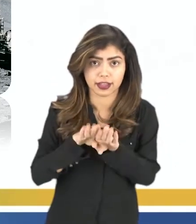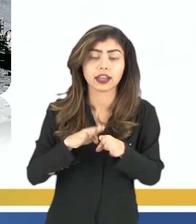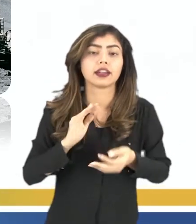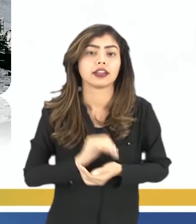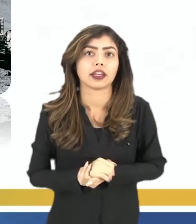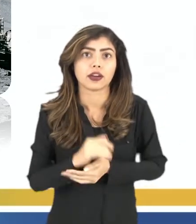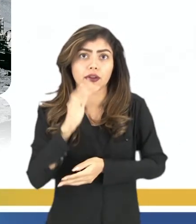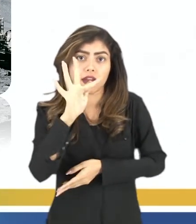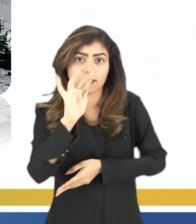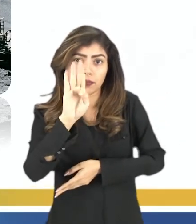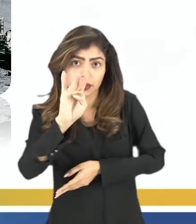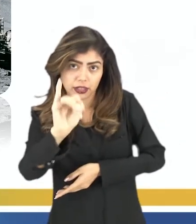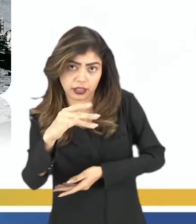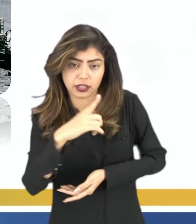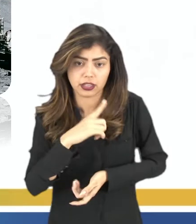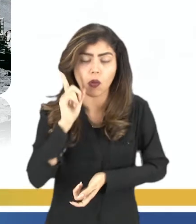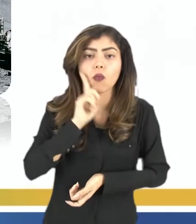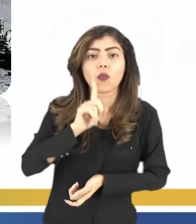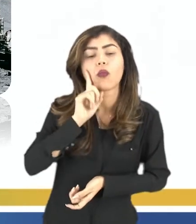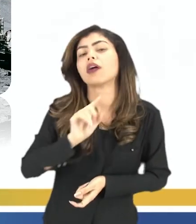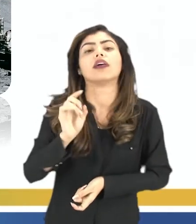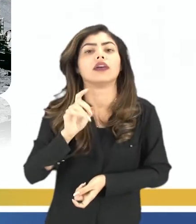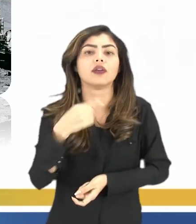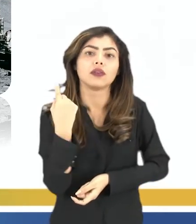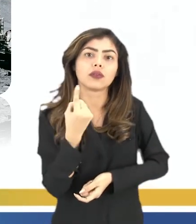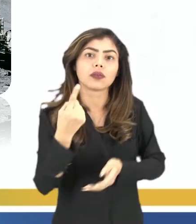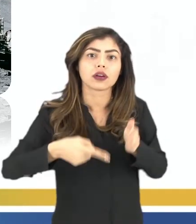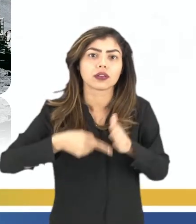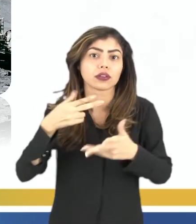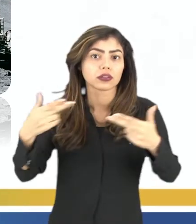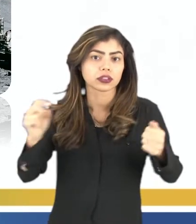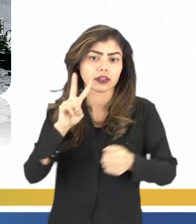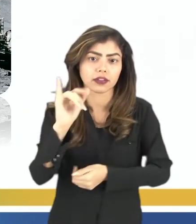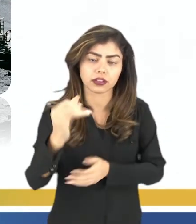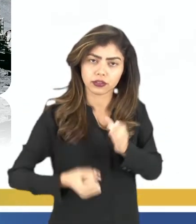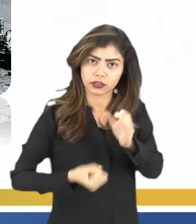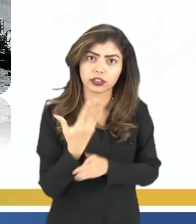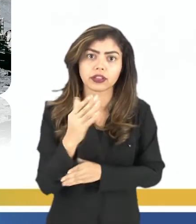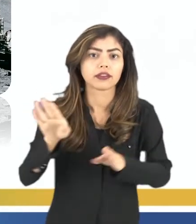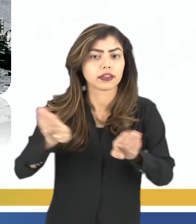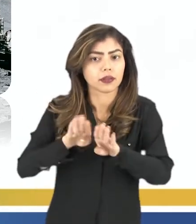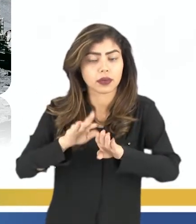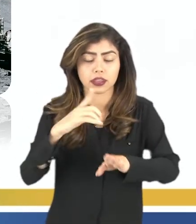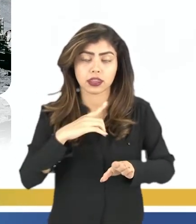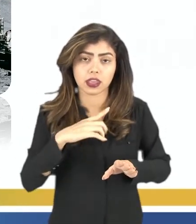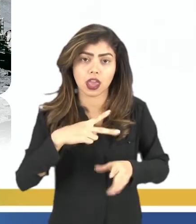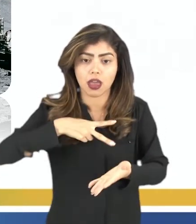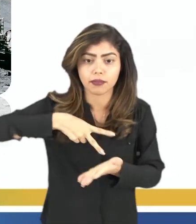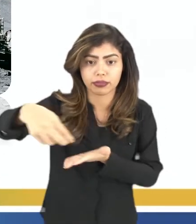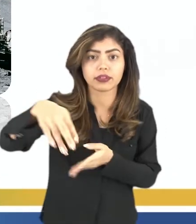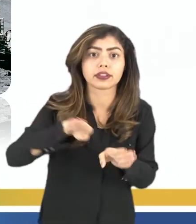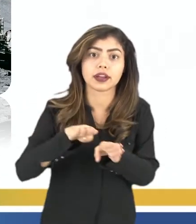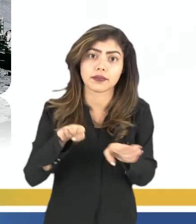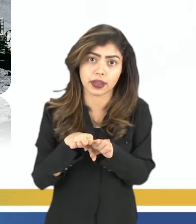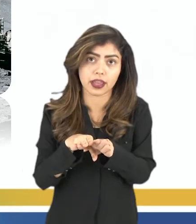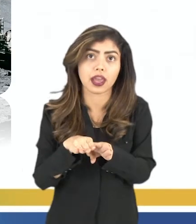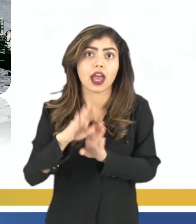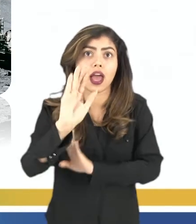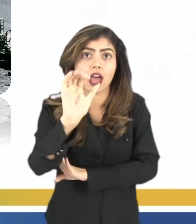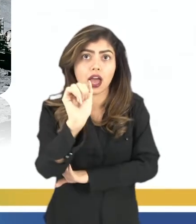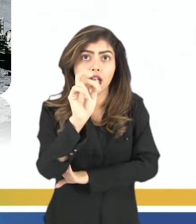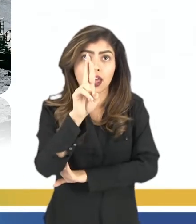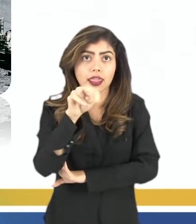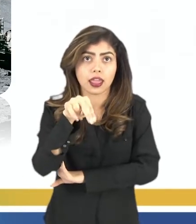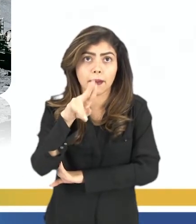O FBI, nos Estados Unidos. Então, assim, uma coisa, elas vão criando, né? Como, também, a gente tem a corrida armamentista, né?